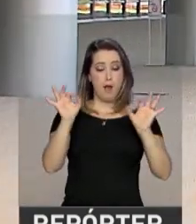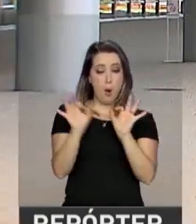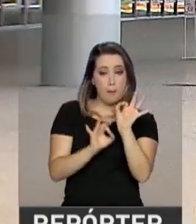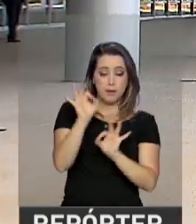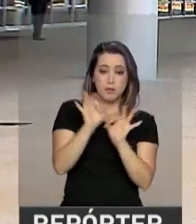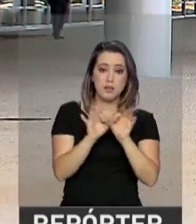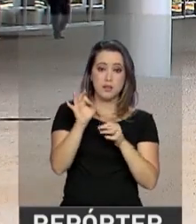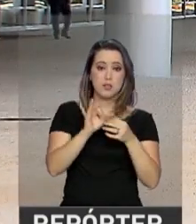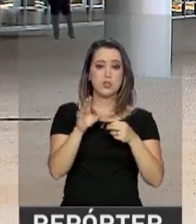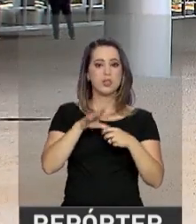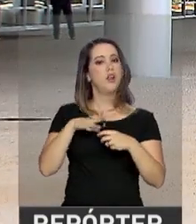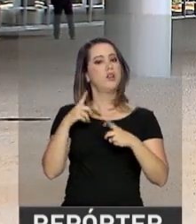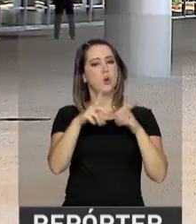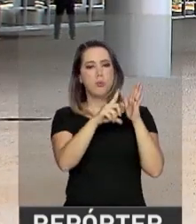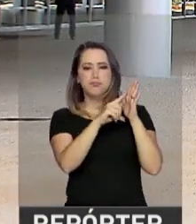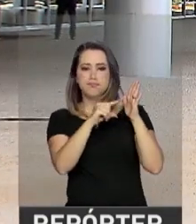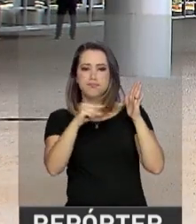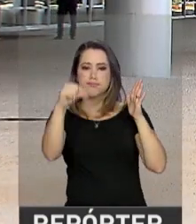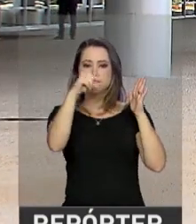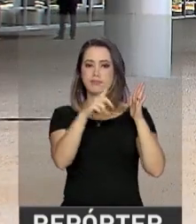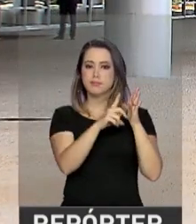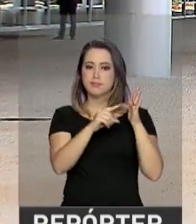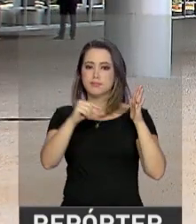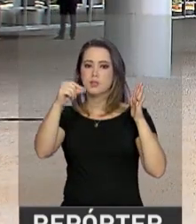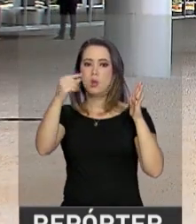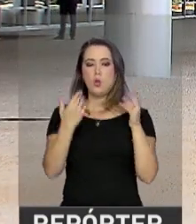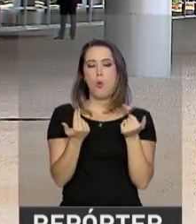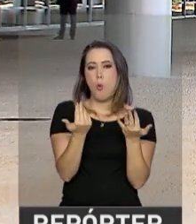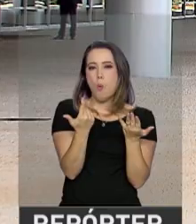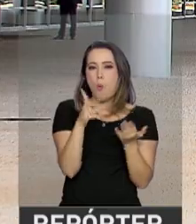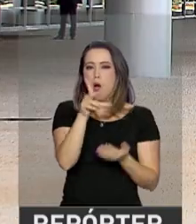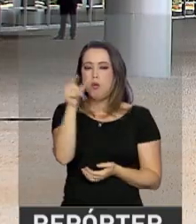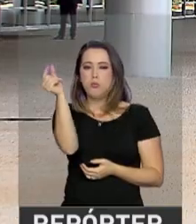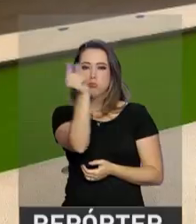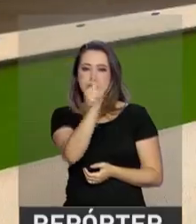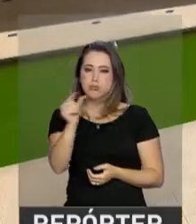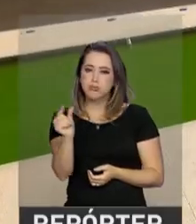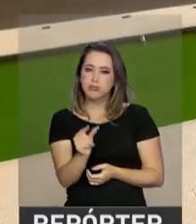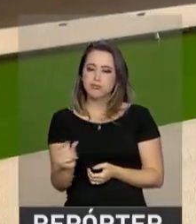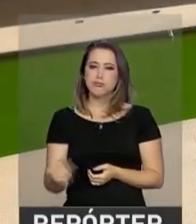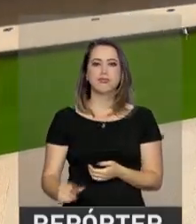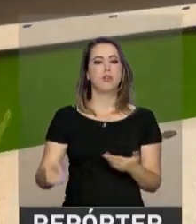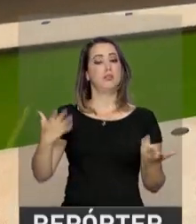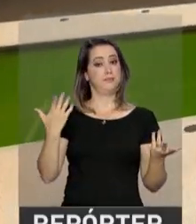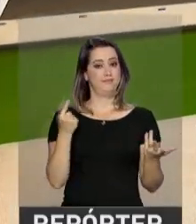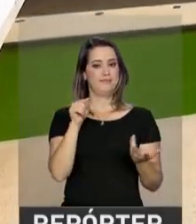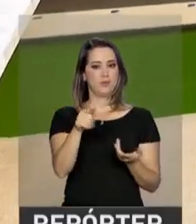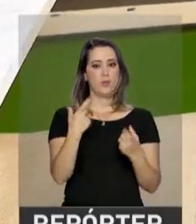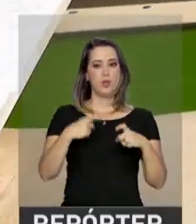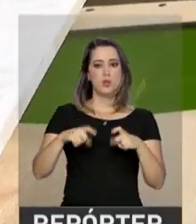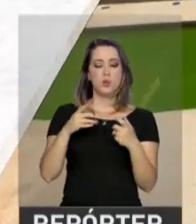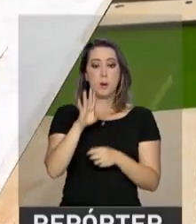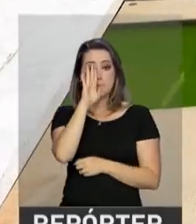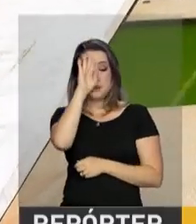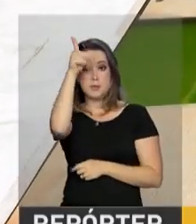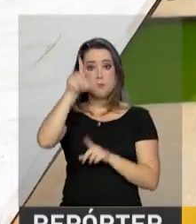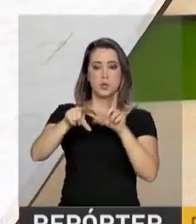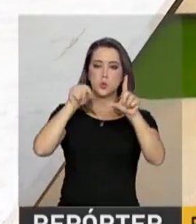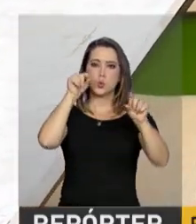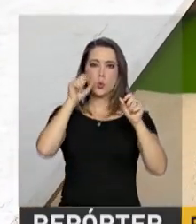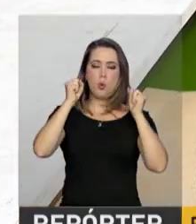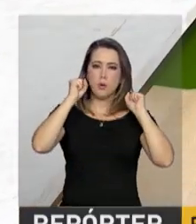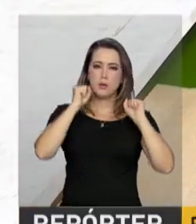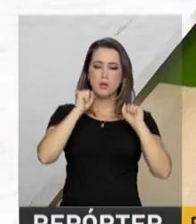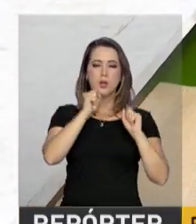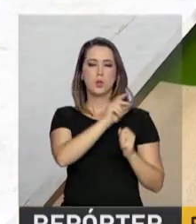Niemeyer disse que gostaria de traduzir a leveza de uma pena ao cair no chão. O local onde são tomadas as principais decisões